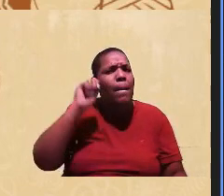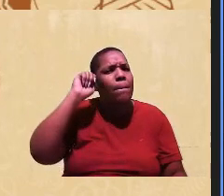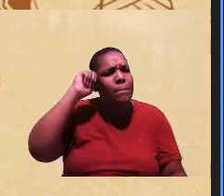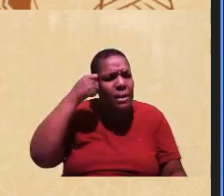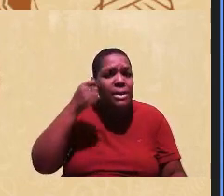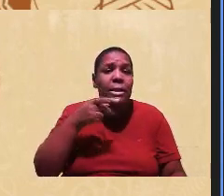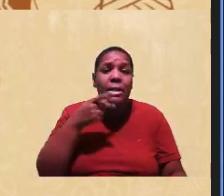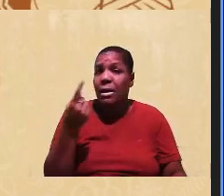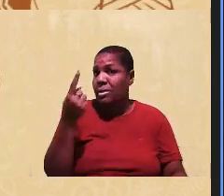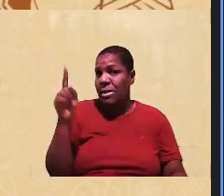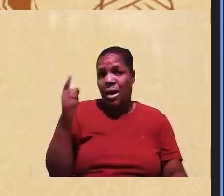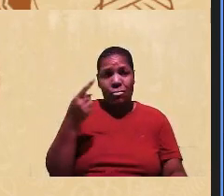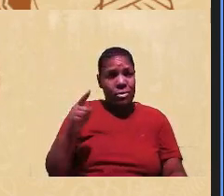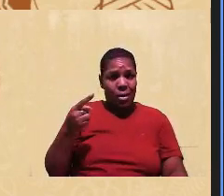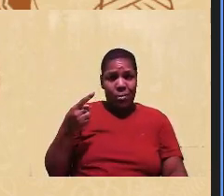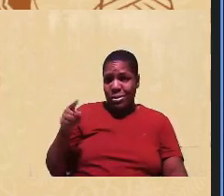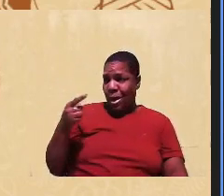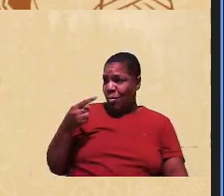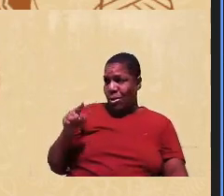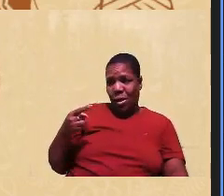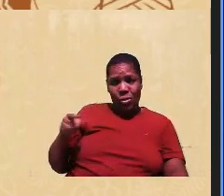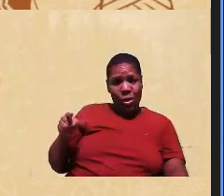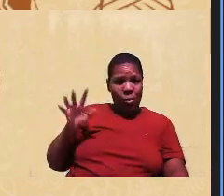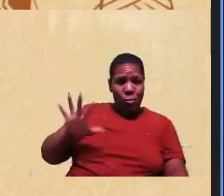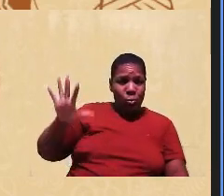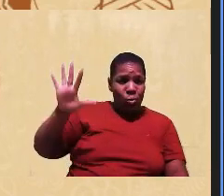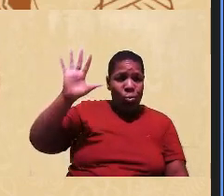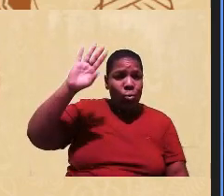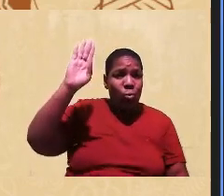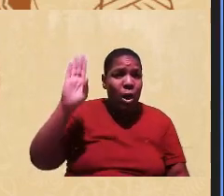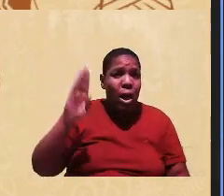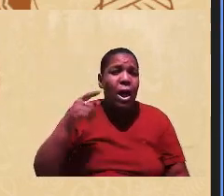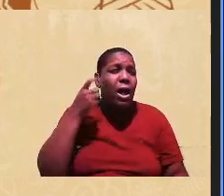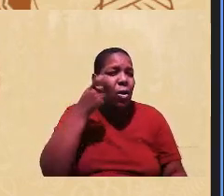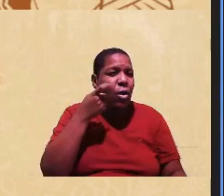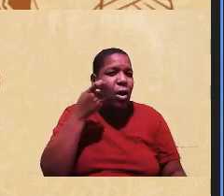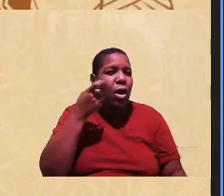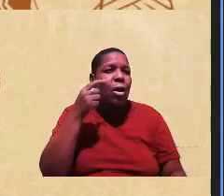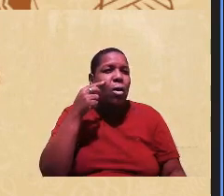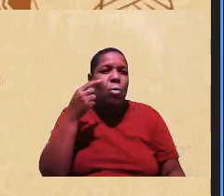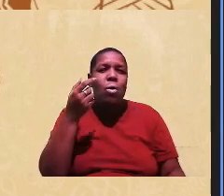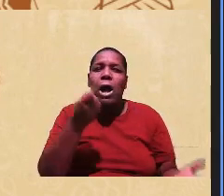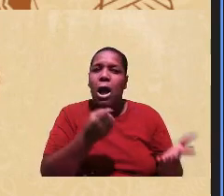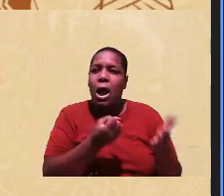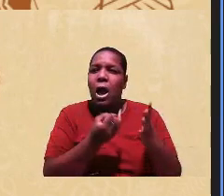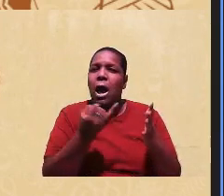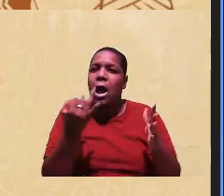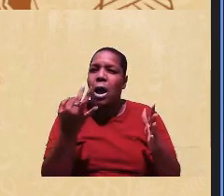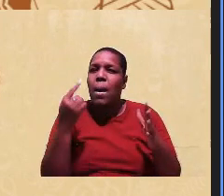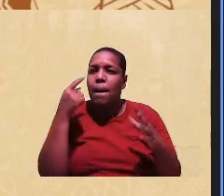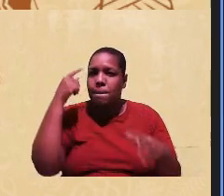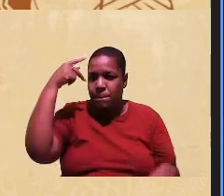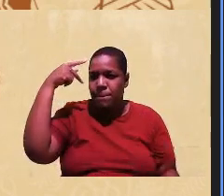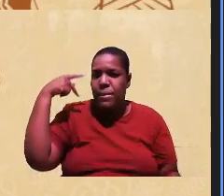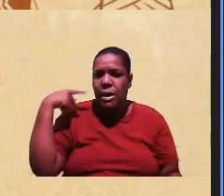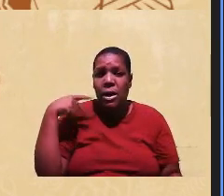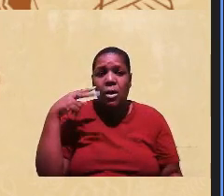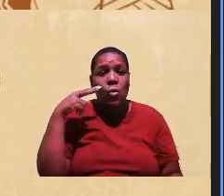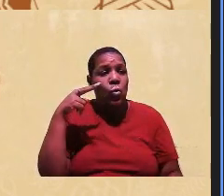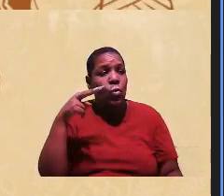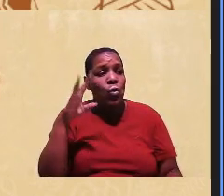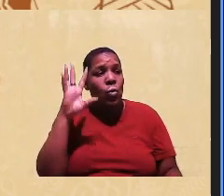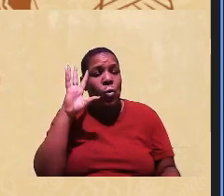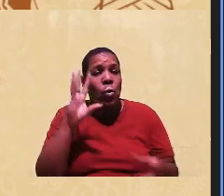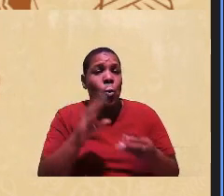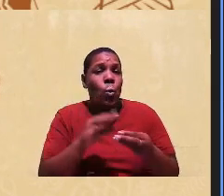levando não. E aí, eu tentei pegar uma qualitativa com esse perfil, e aí, o que eu cheguei à conclusão